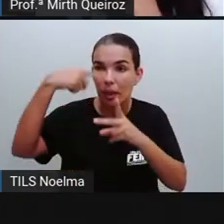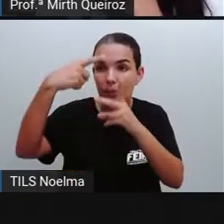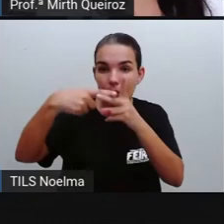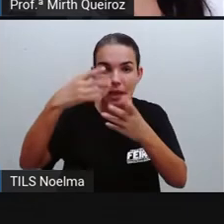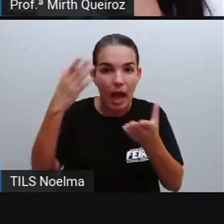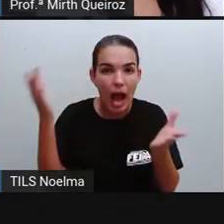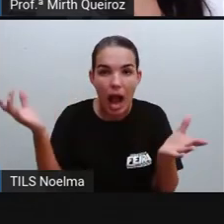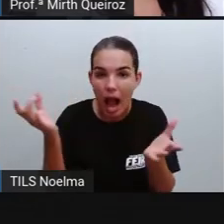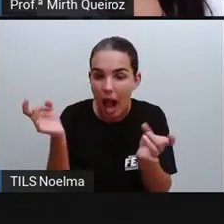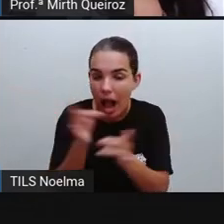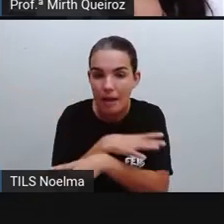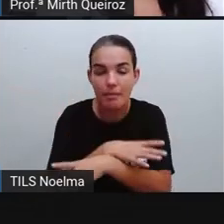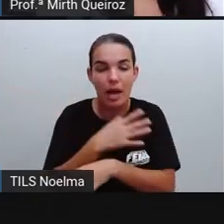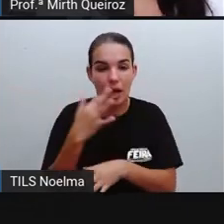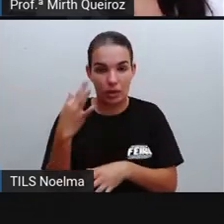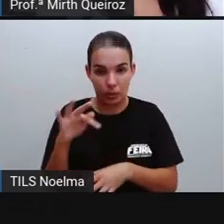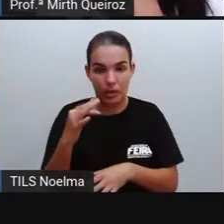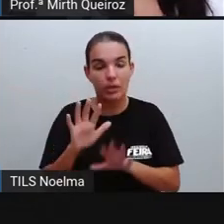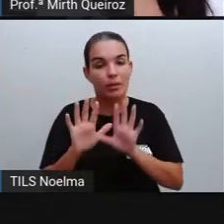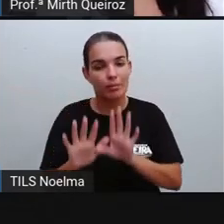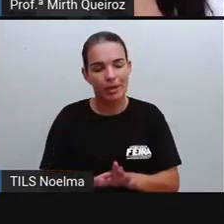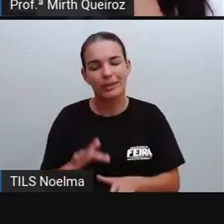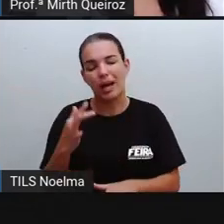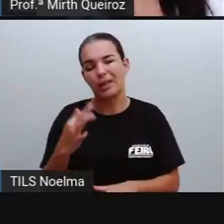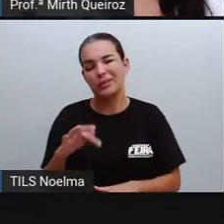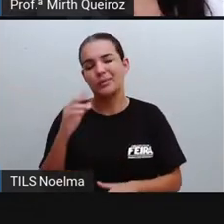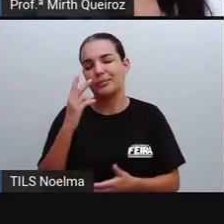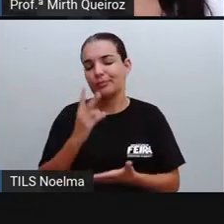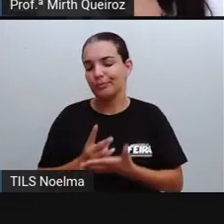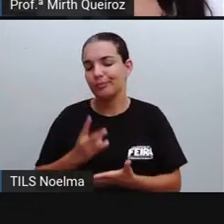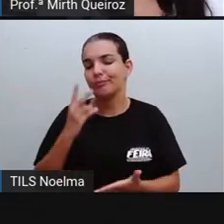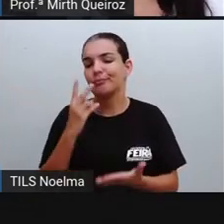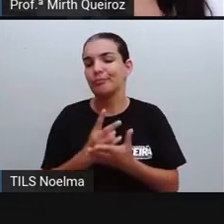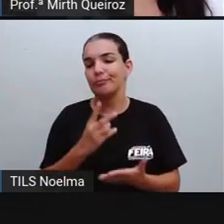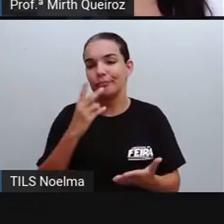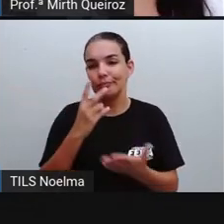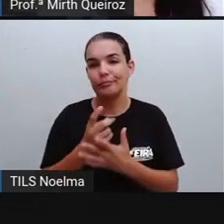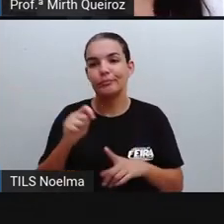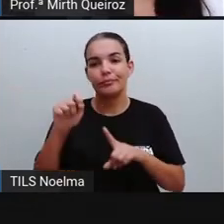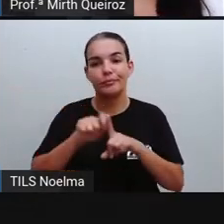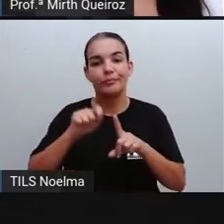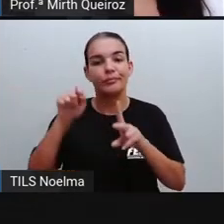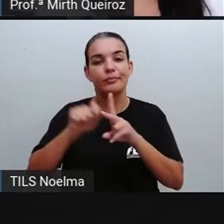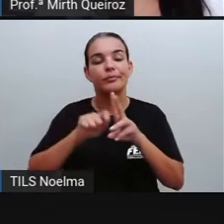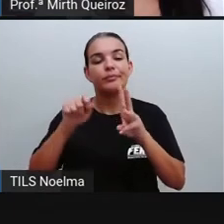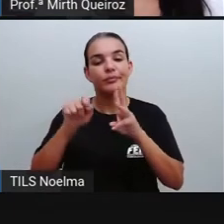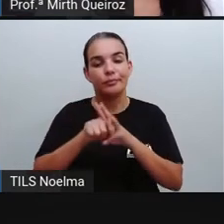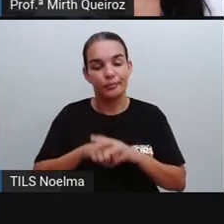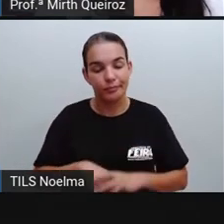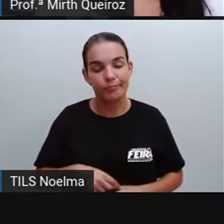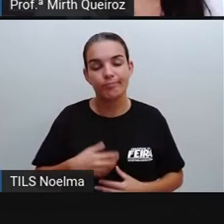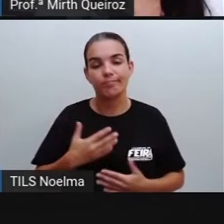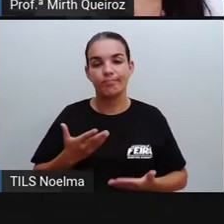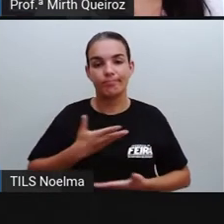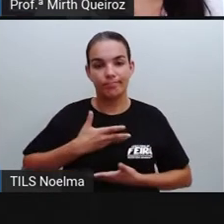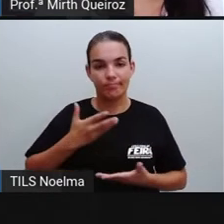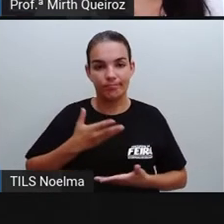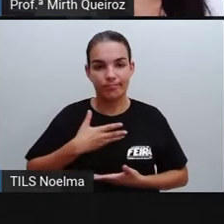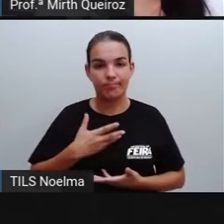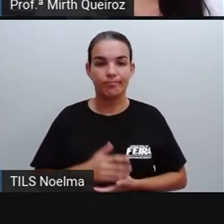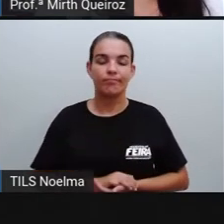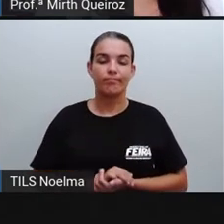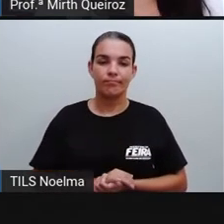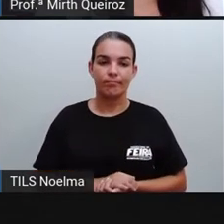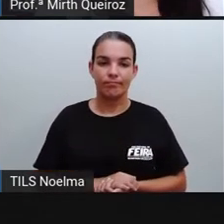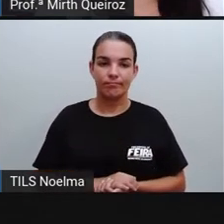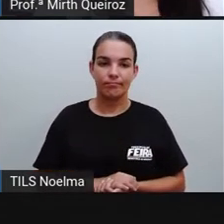vai se curar durante um tempo, mas essas dores podem se alongar e durante meses você sentir essas dores nas articulações. que são